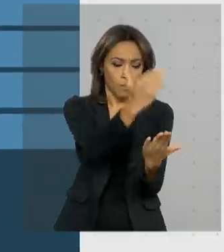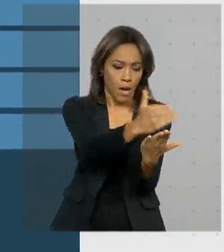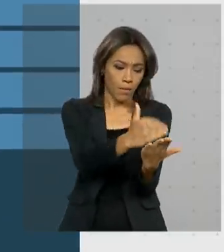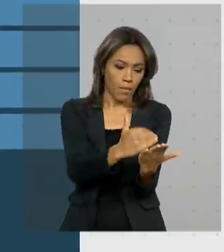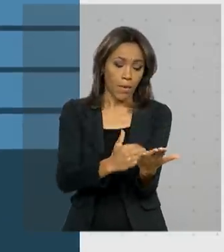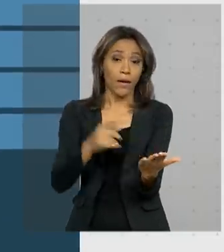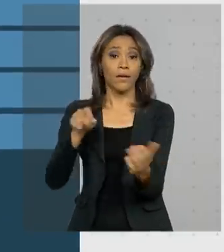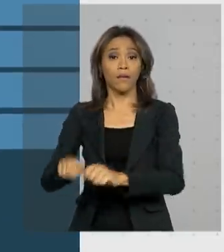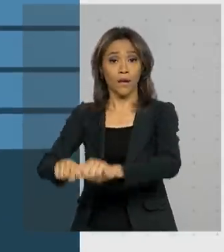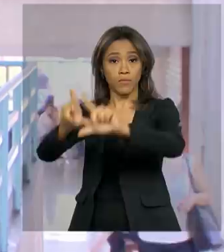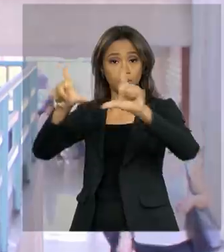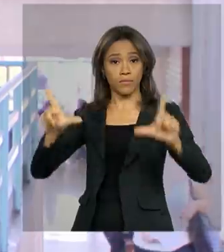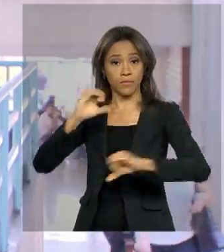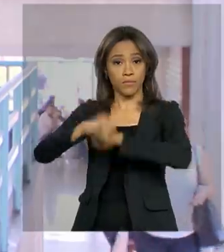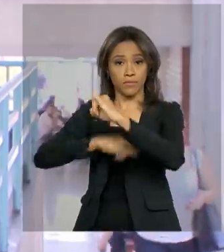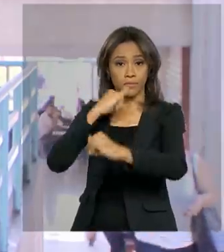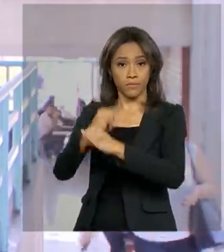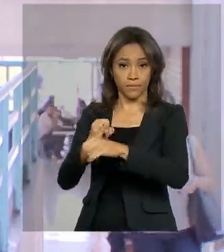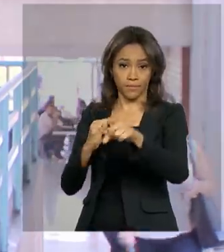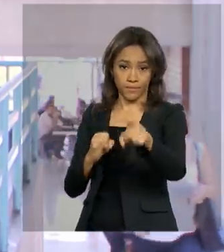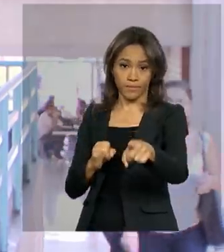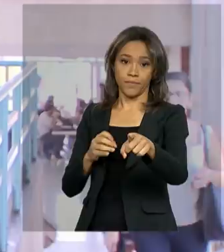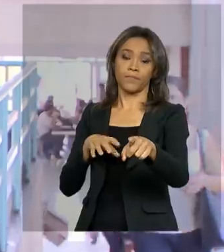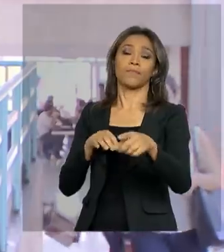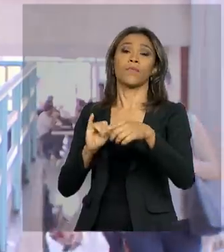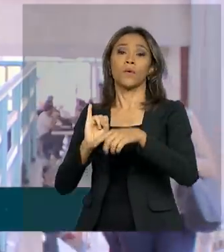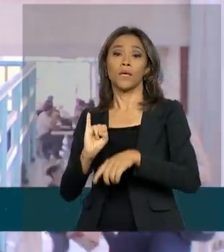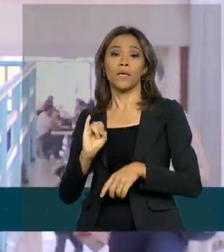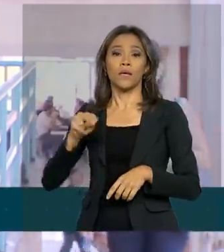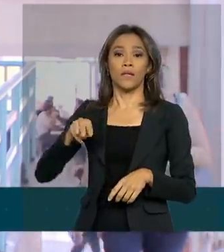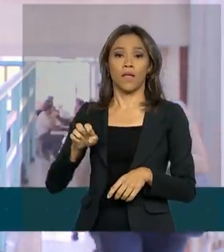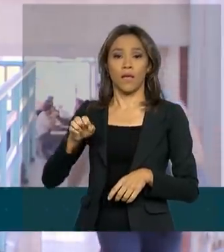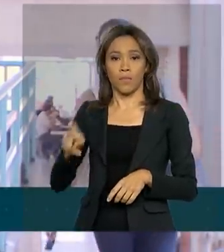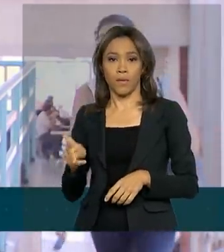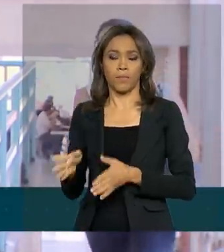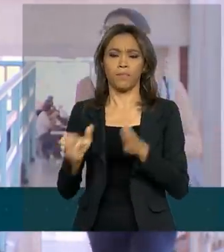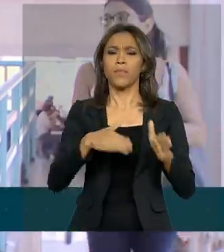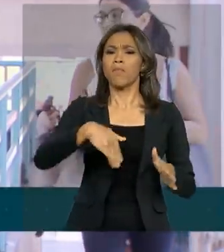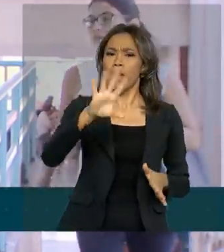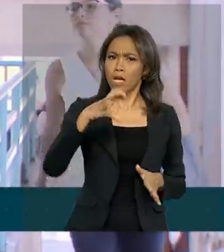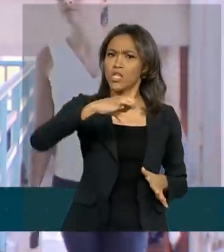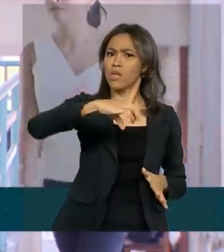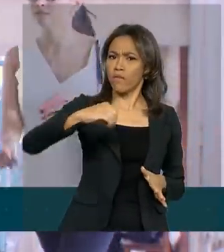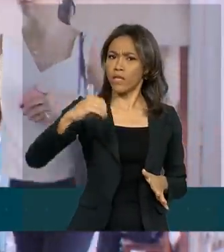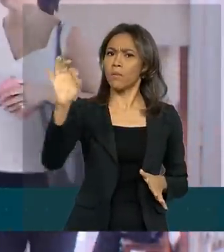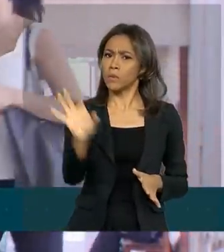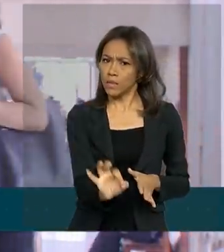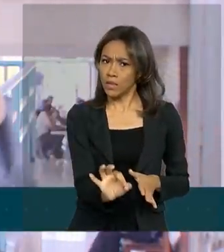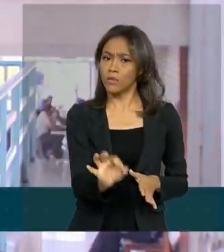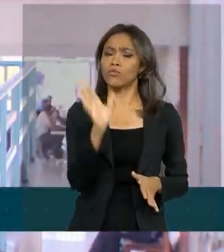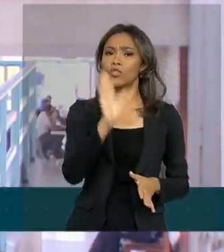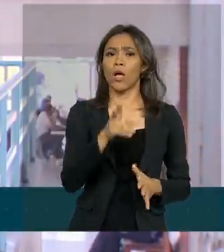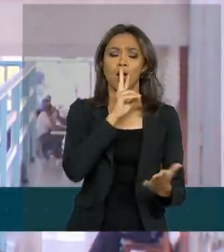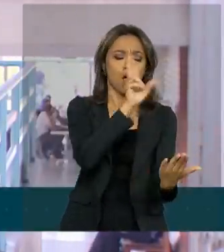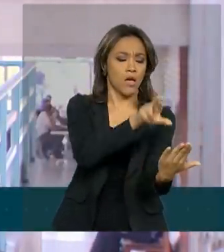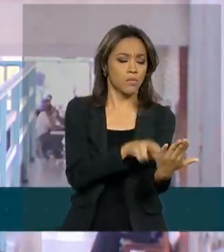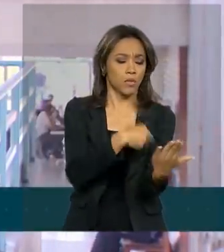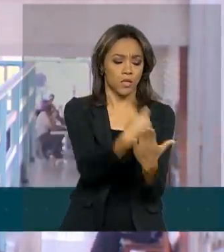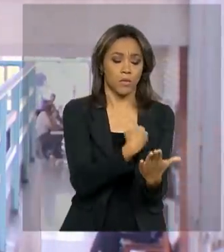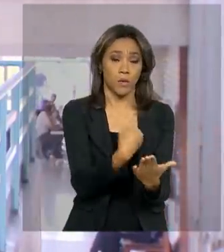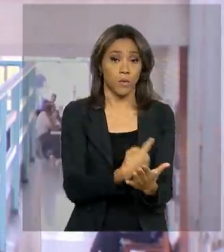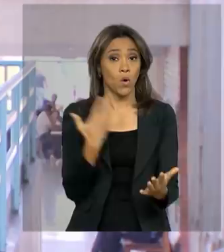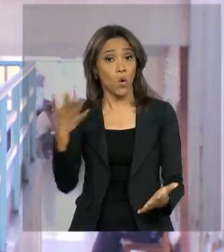INEP na internet. Mais de 90% dos estudantes já preencheram o questionário. Outros 55